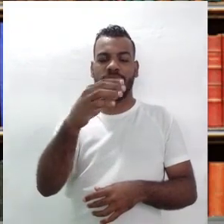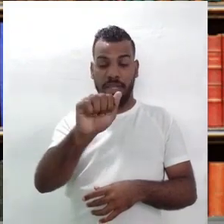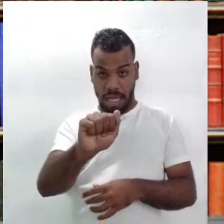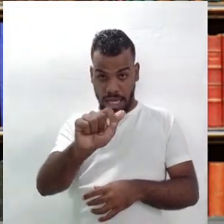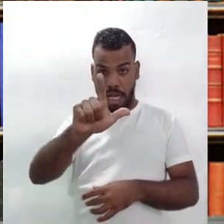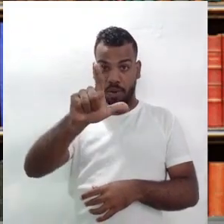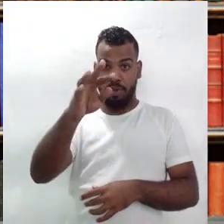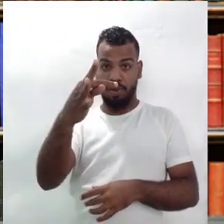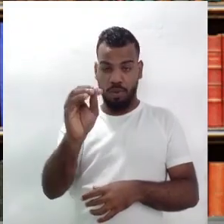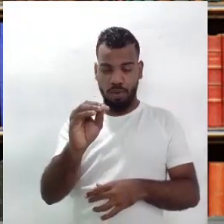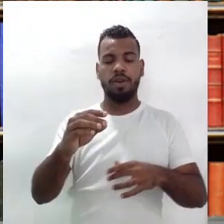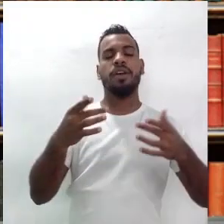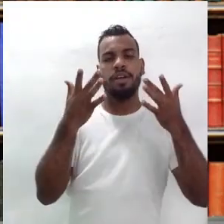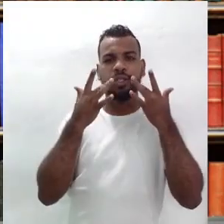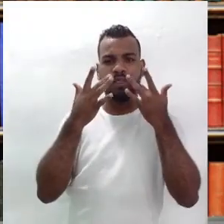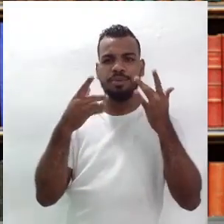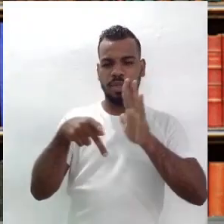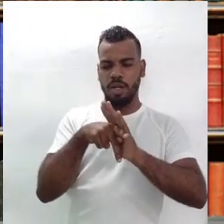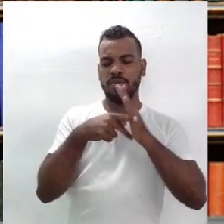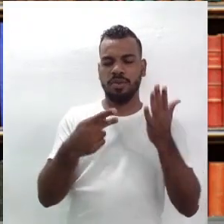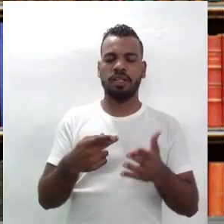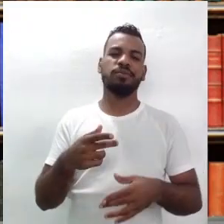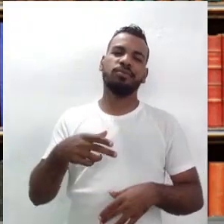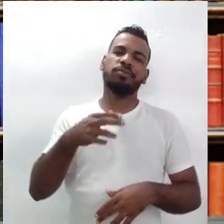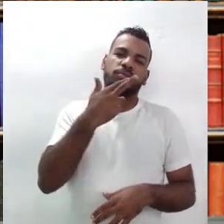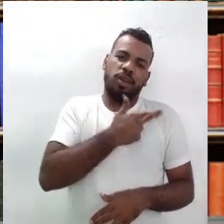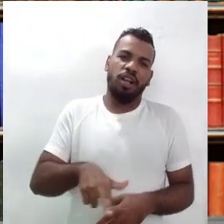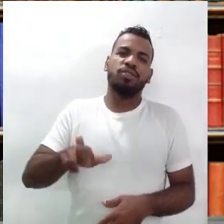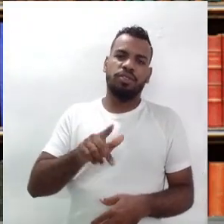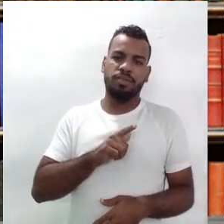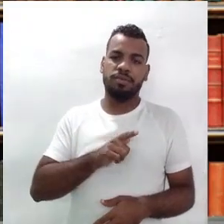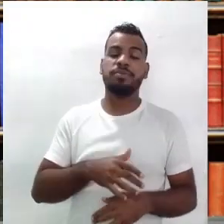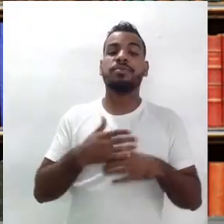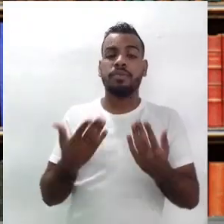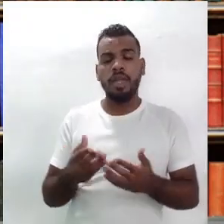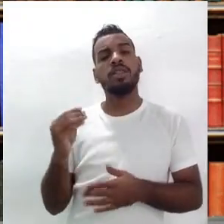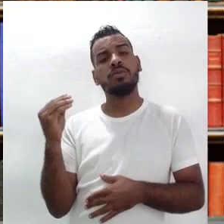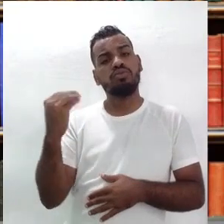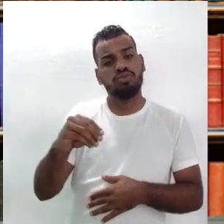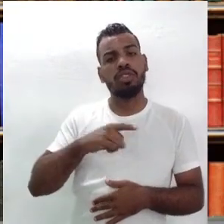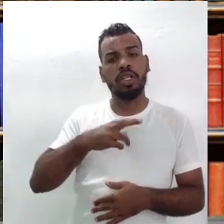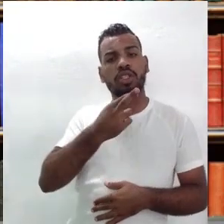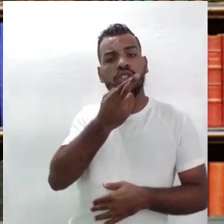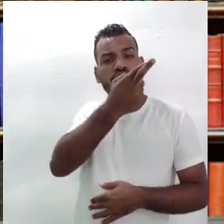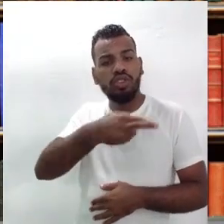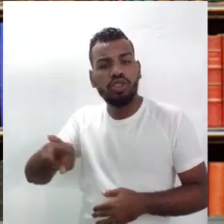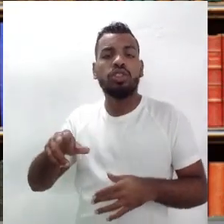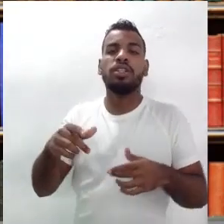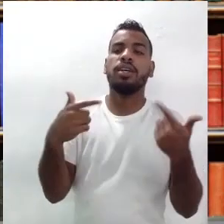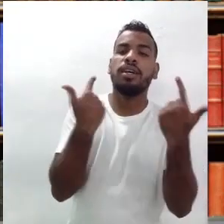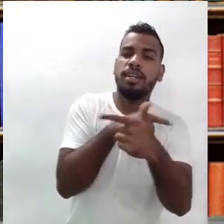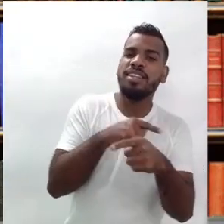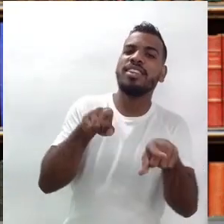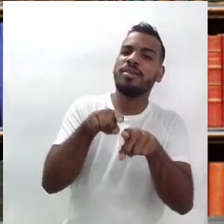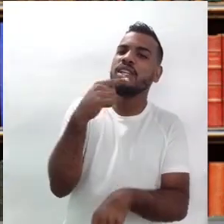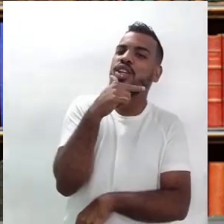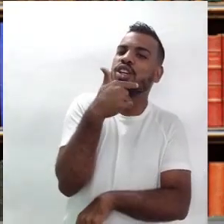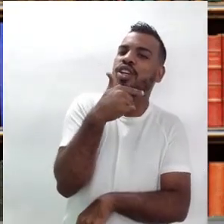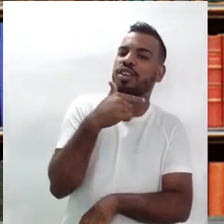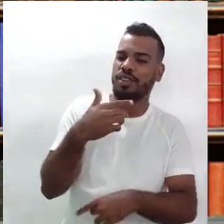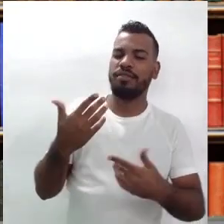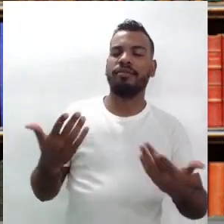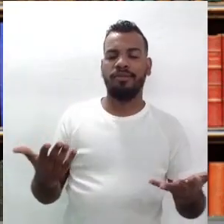geralmente na Europa, de tom religioso. Inclusive, Ariano coloca o tom religioso, mas coloca o cômico, não é? O cômico. Professor, interessante